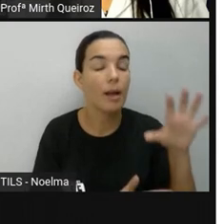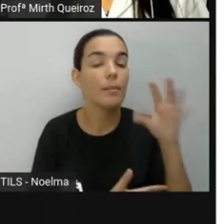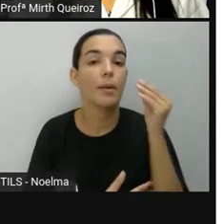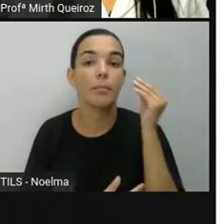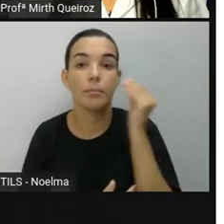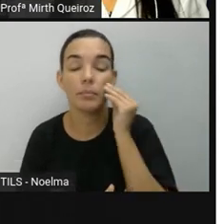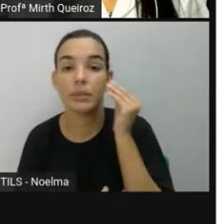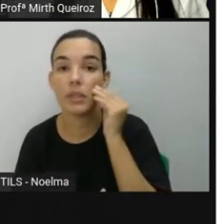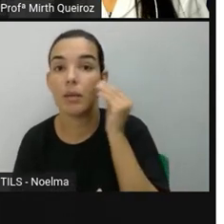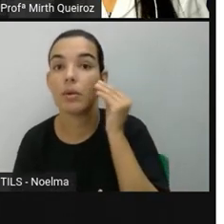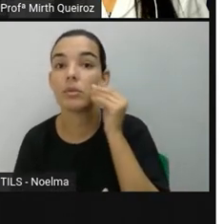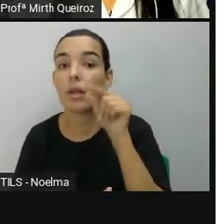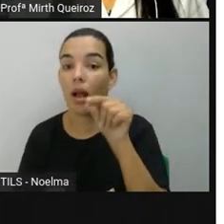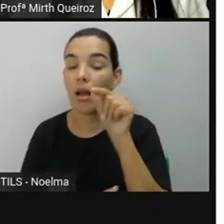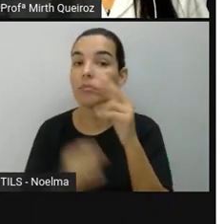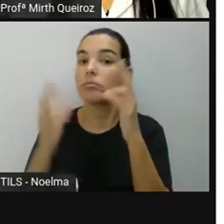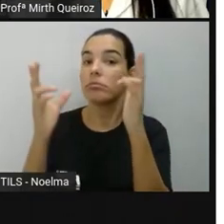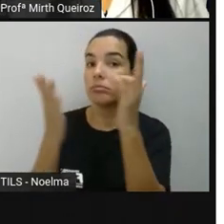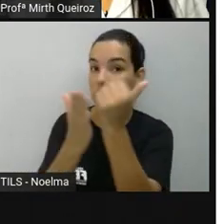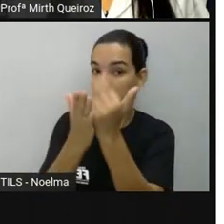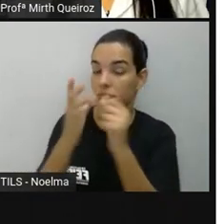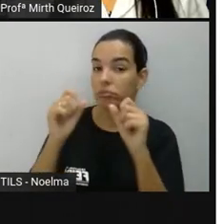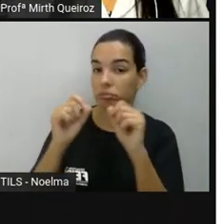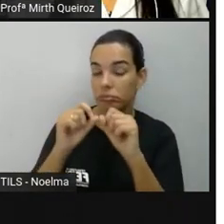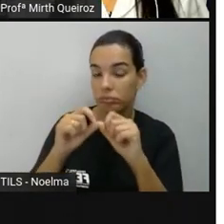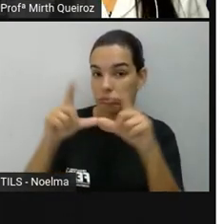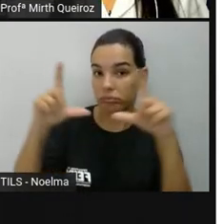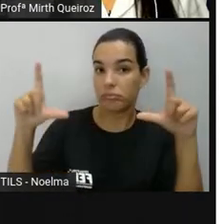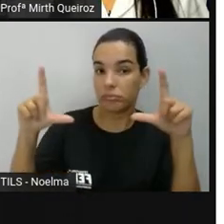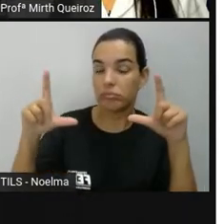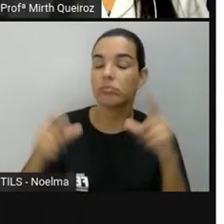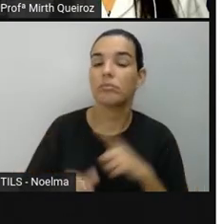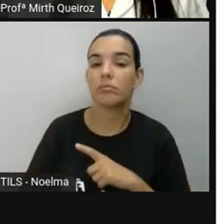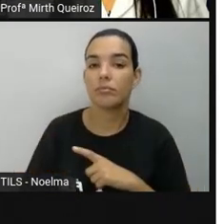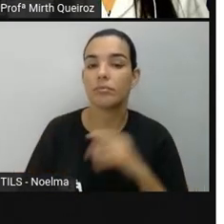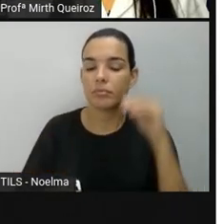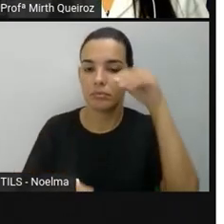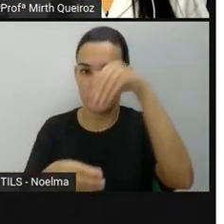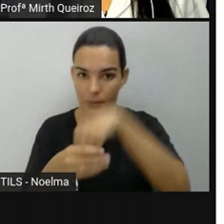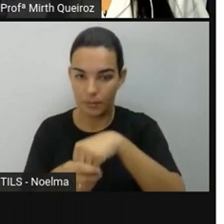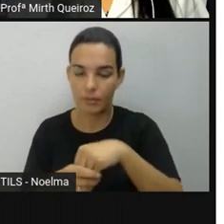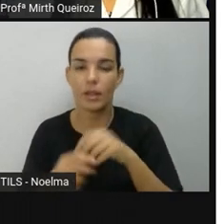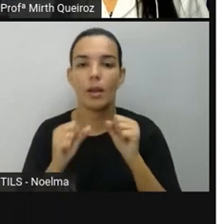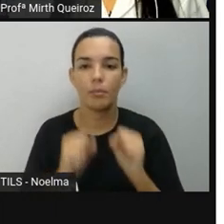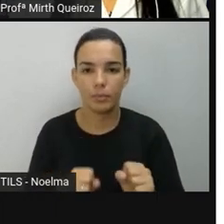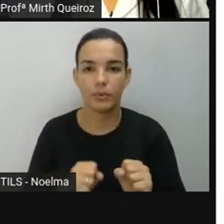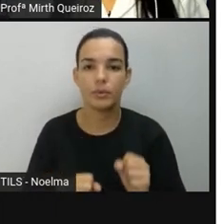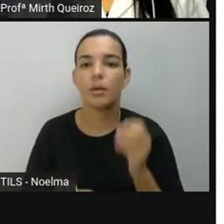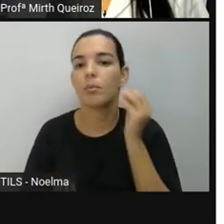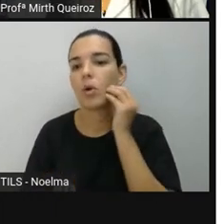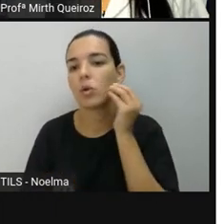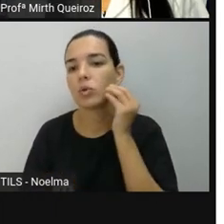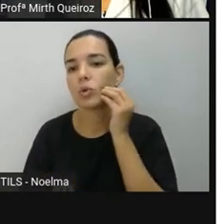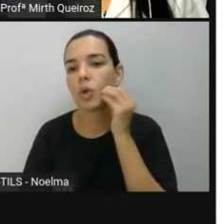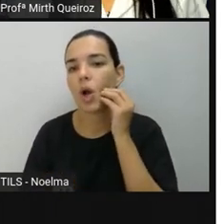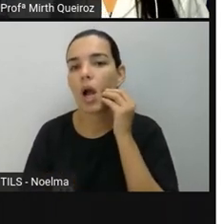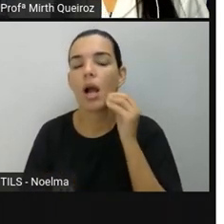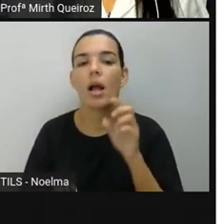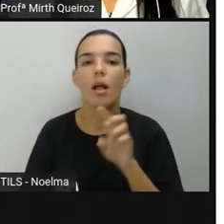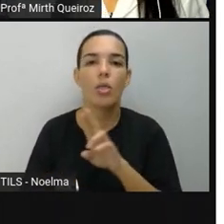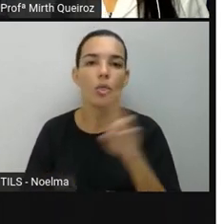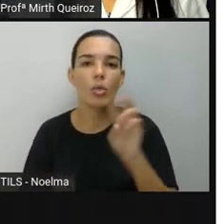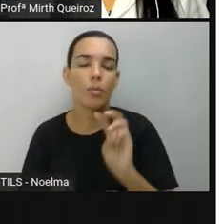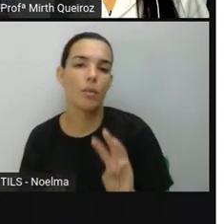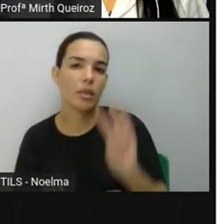representada pela letra N, e a direção oeste, que pode vir identificada aí, indicada